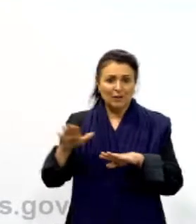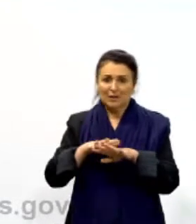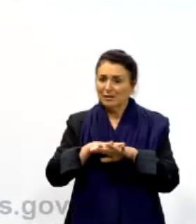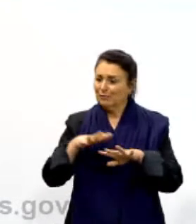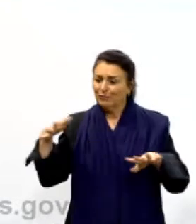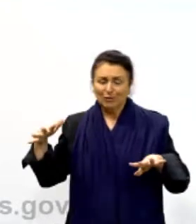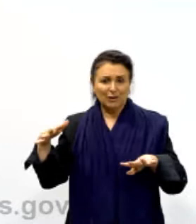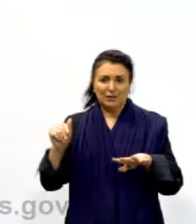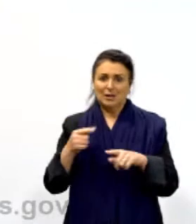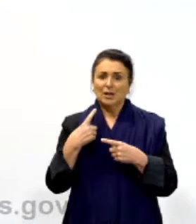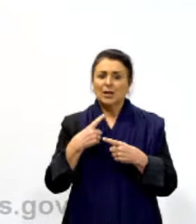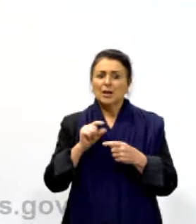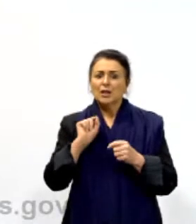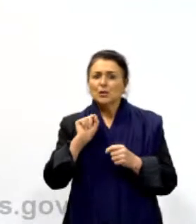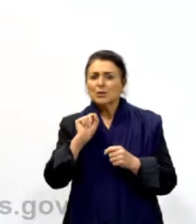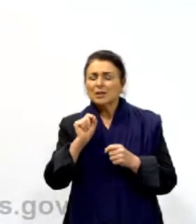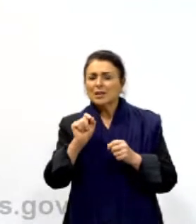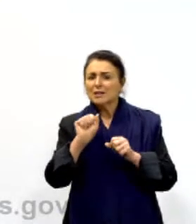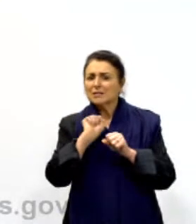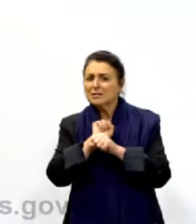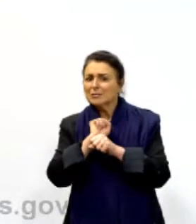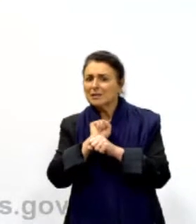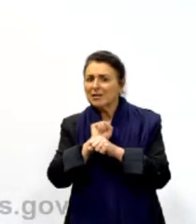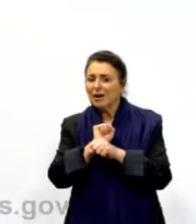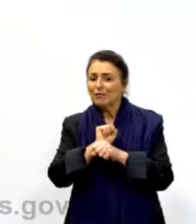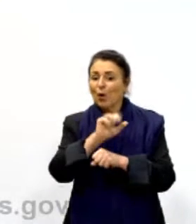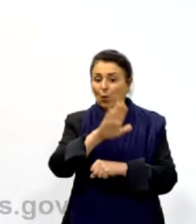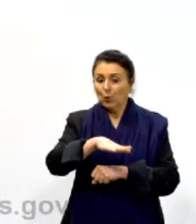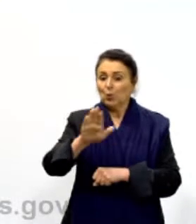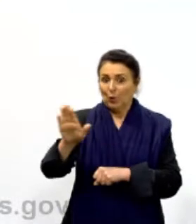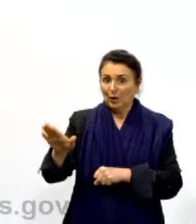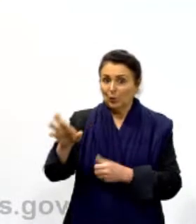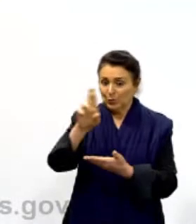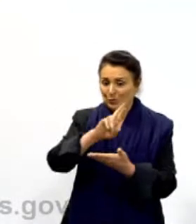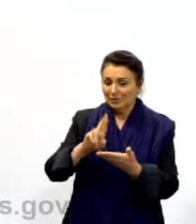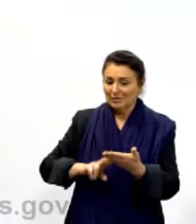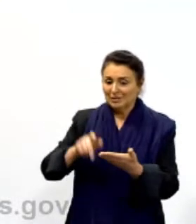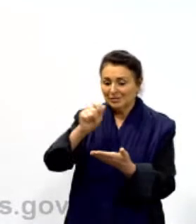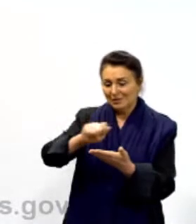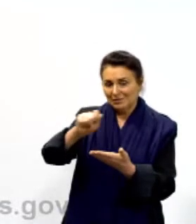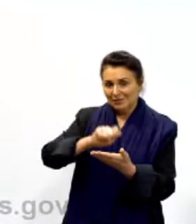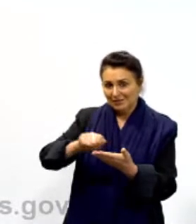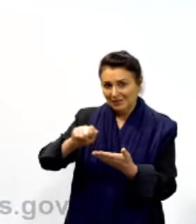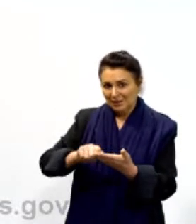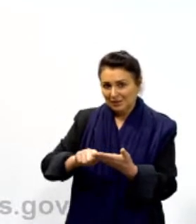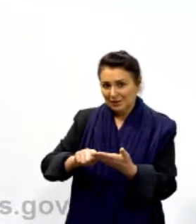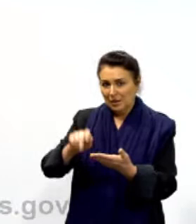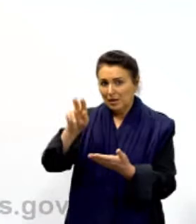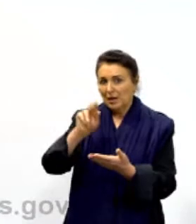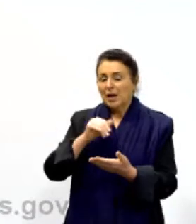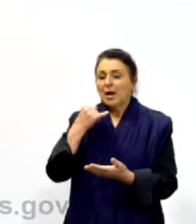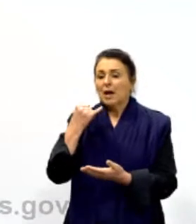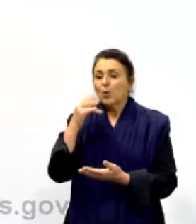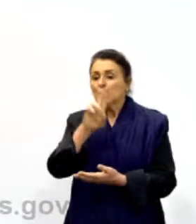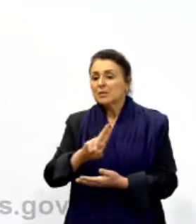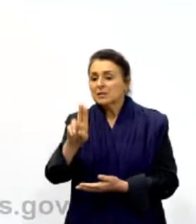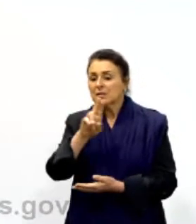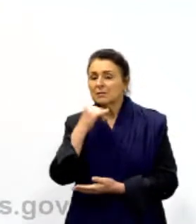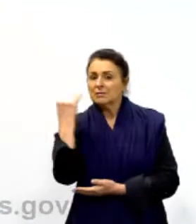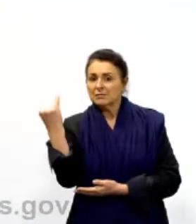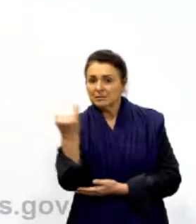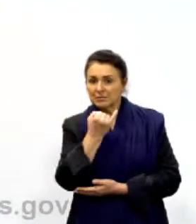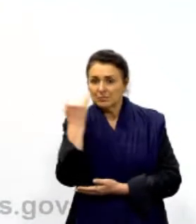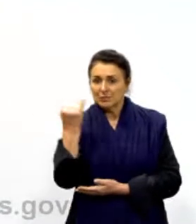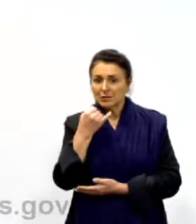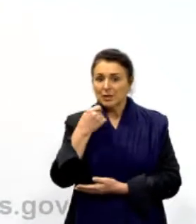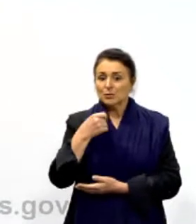o que que eles esperavam que o aluno escrevesse aqui nesse tema de redação? a respeito da importância ou